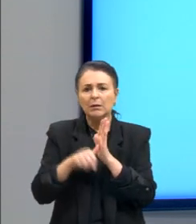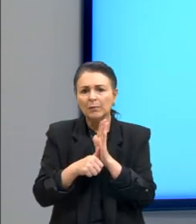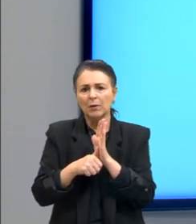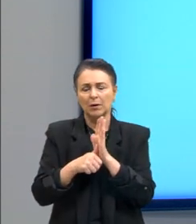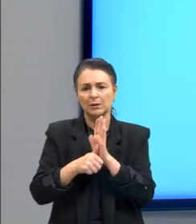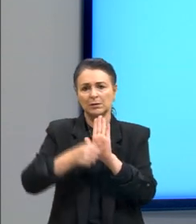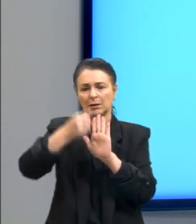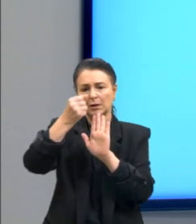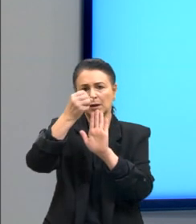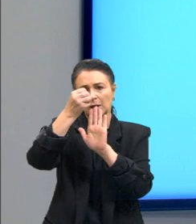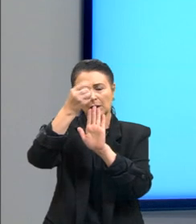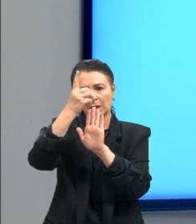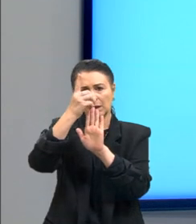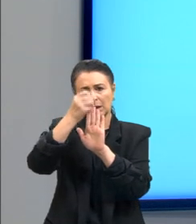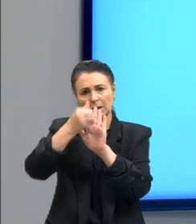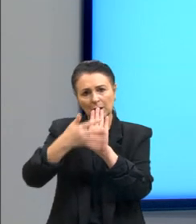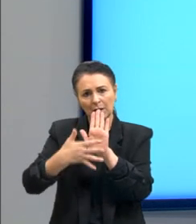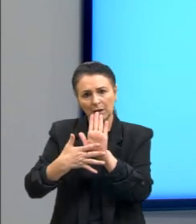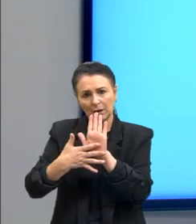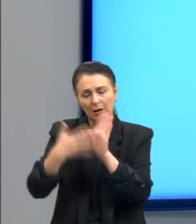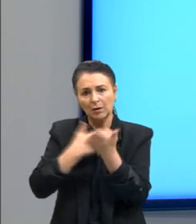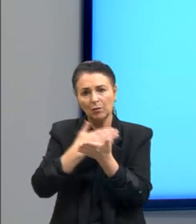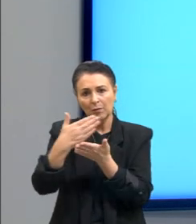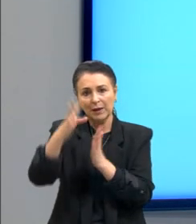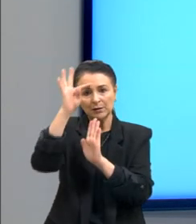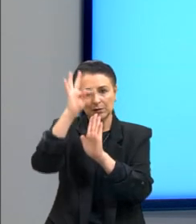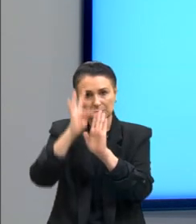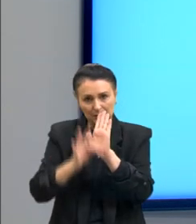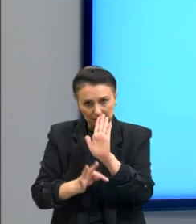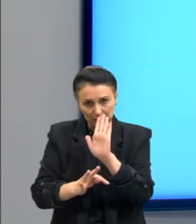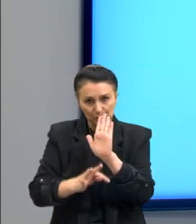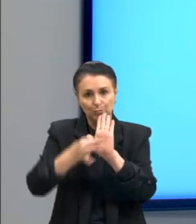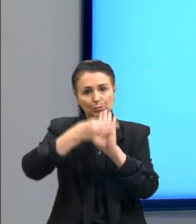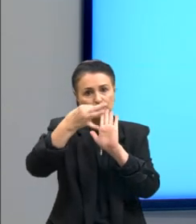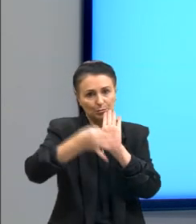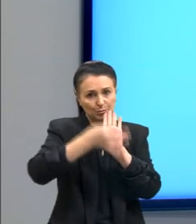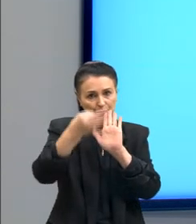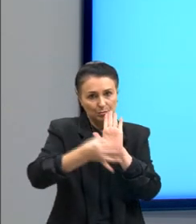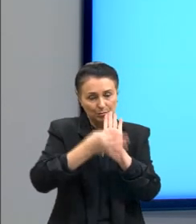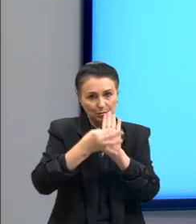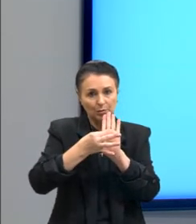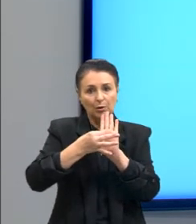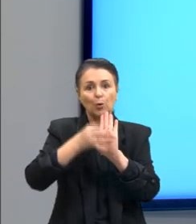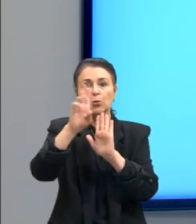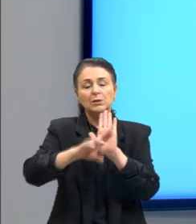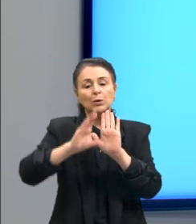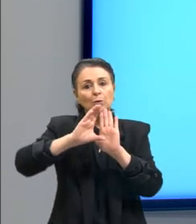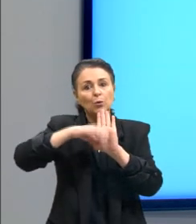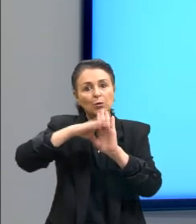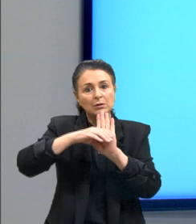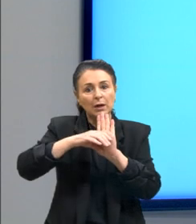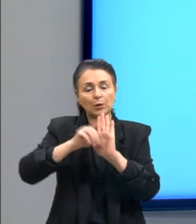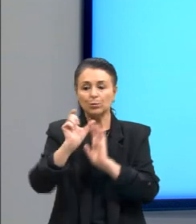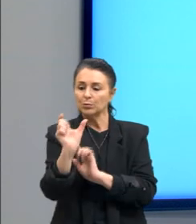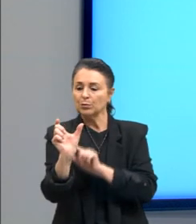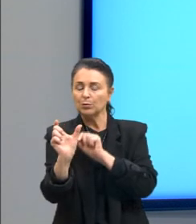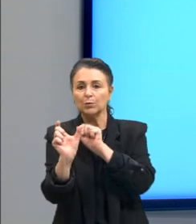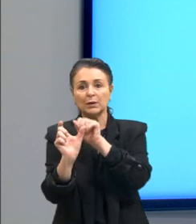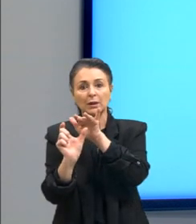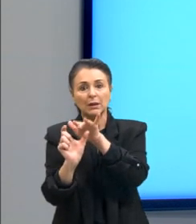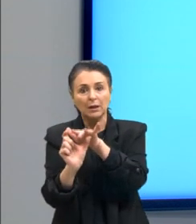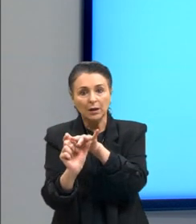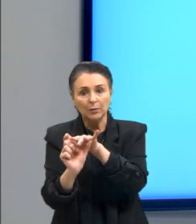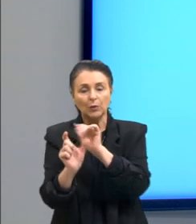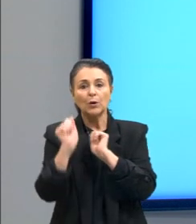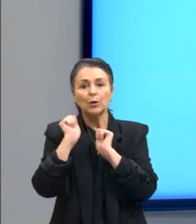consiste em iniciar o texto dissertativo argumentativo conceituando um termo pode-se definir